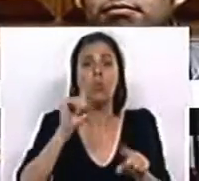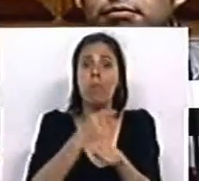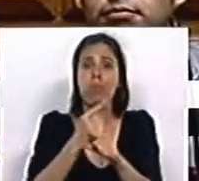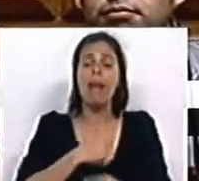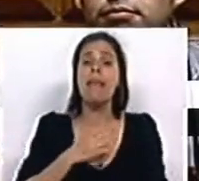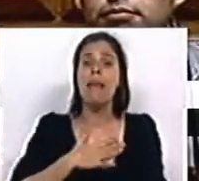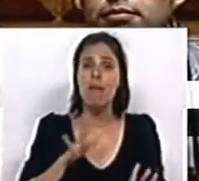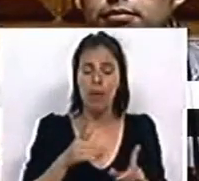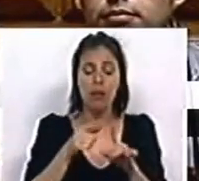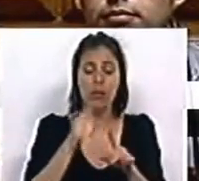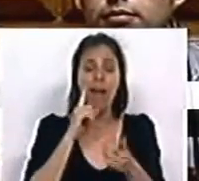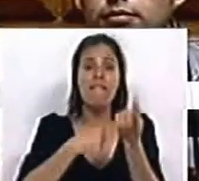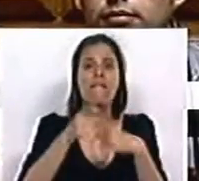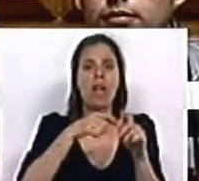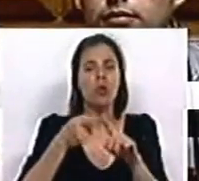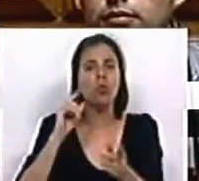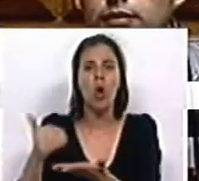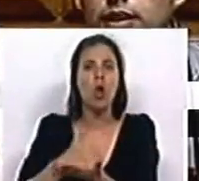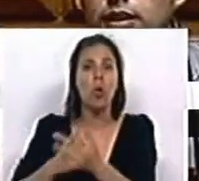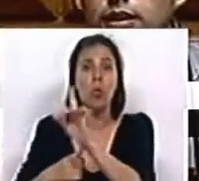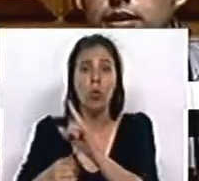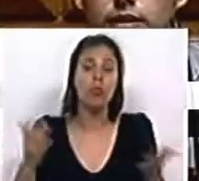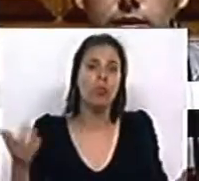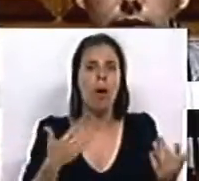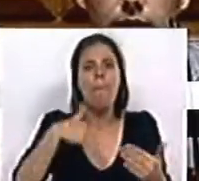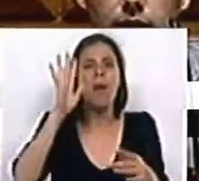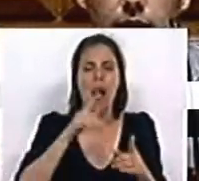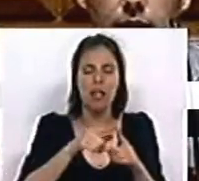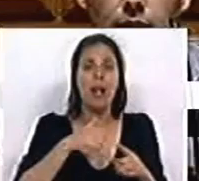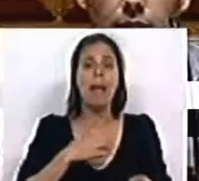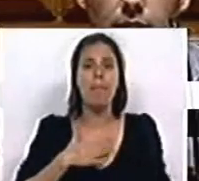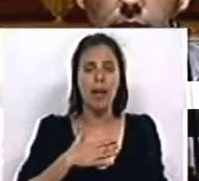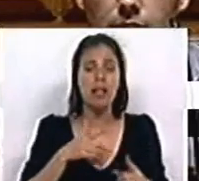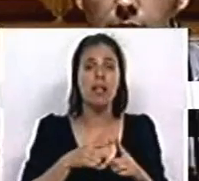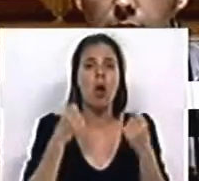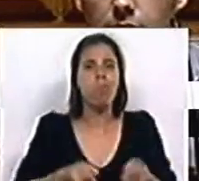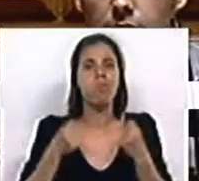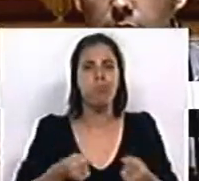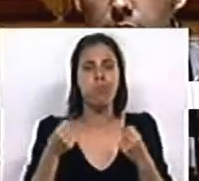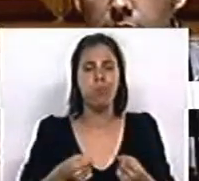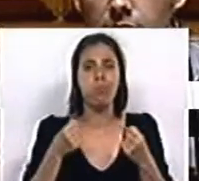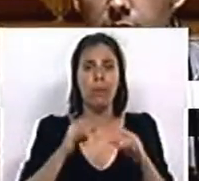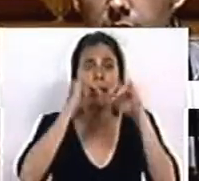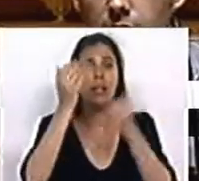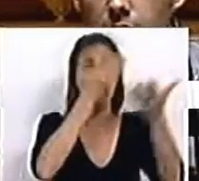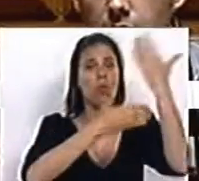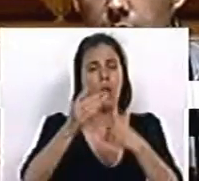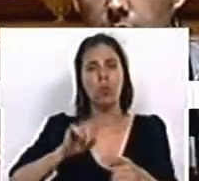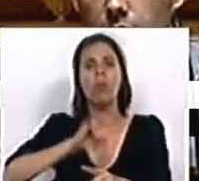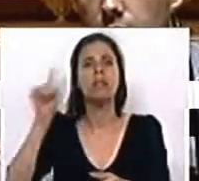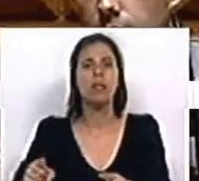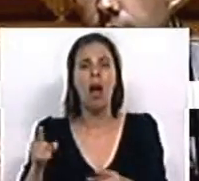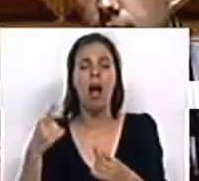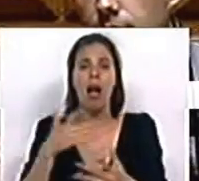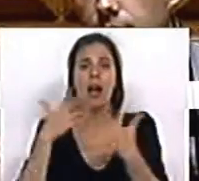empresas, porque incide sobre as vendas e não sobre os lucros, e portanto pesa mais sobre as pequenas empresas que não o conseguem internalizar do que pesa sobre as